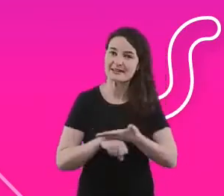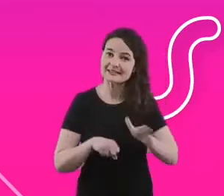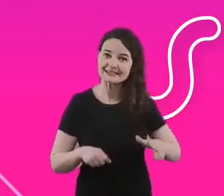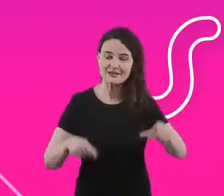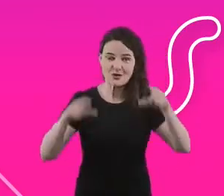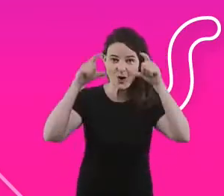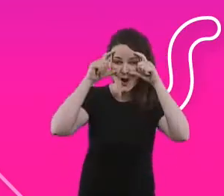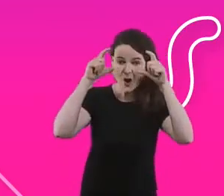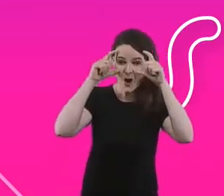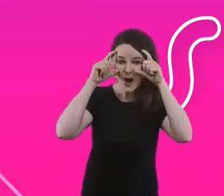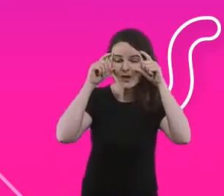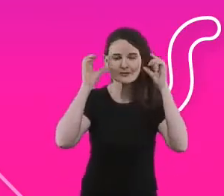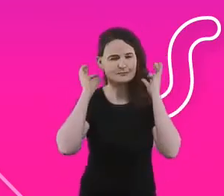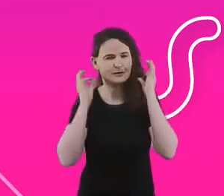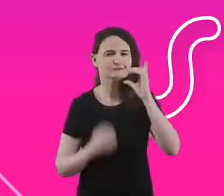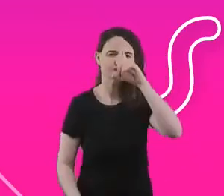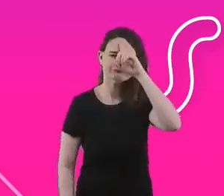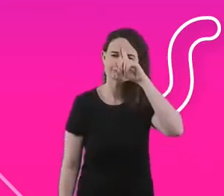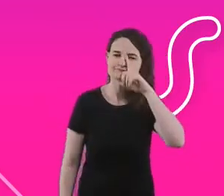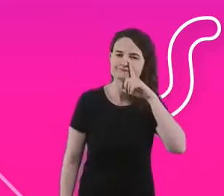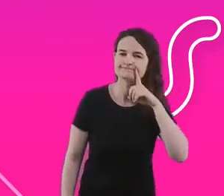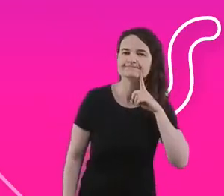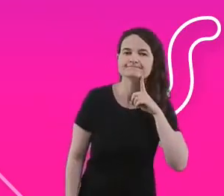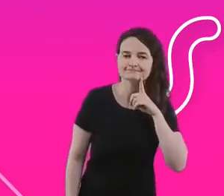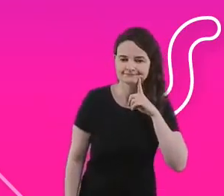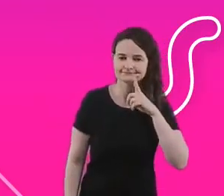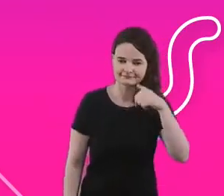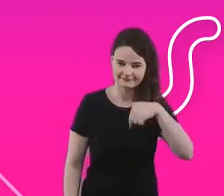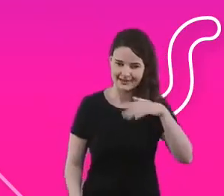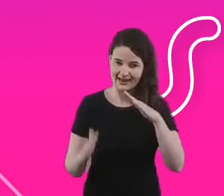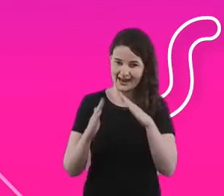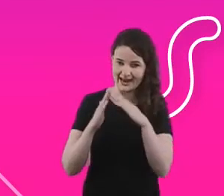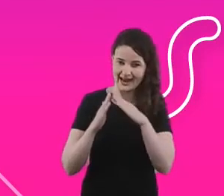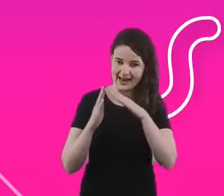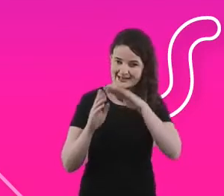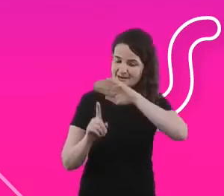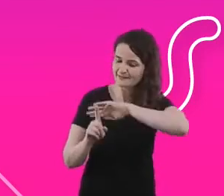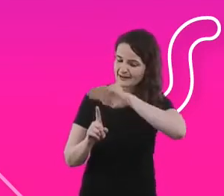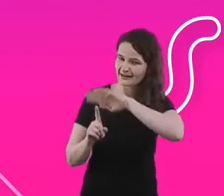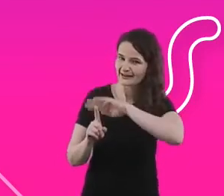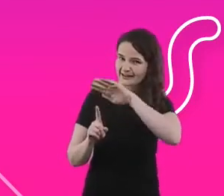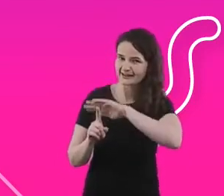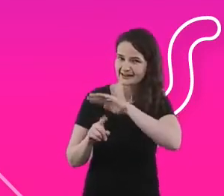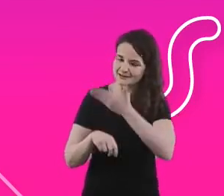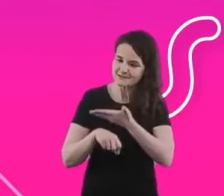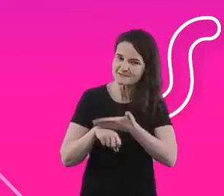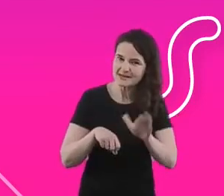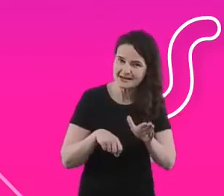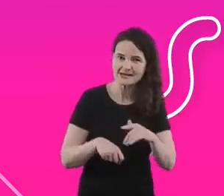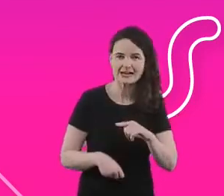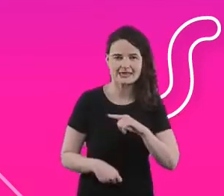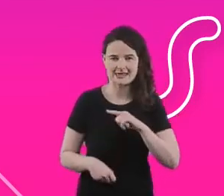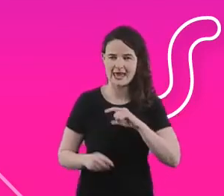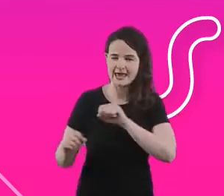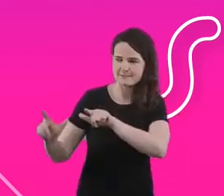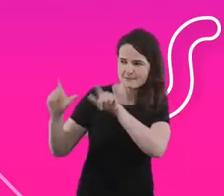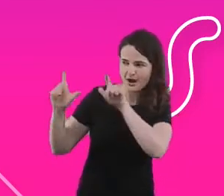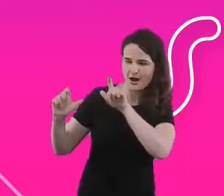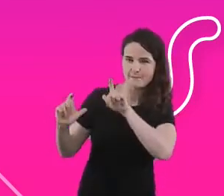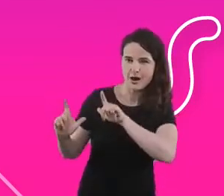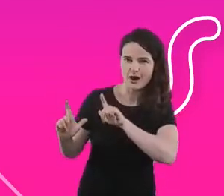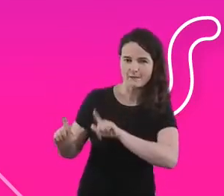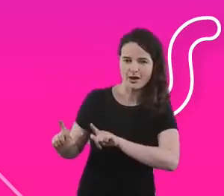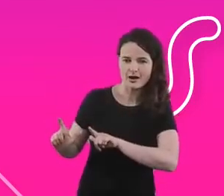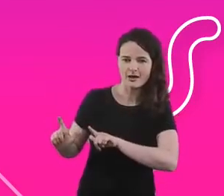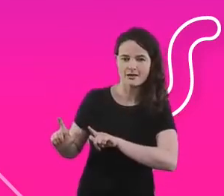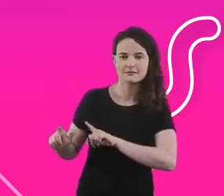cabelos claros, na minha casa aqui, essa parede do fundo da minha casa é branquinha, tenho umas plaquinhas com boas energias